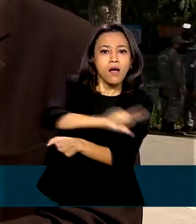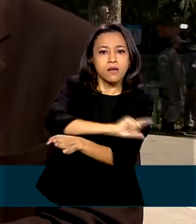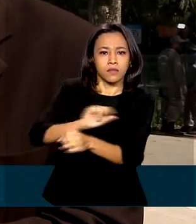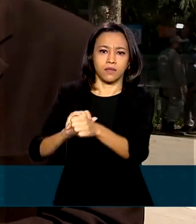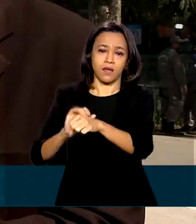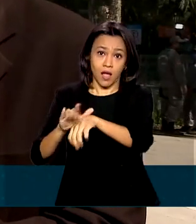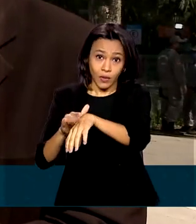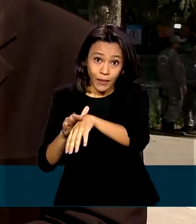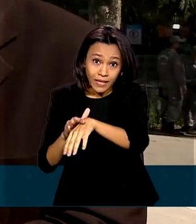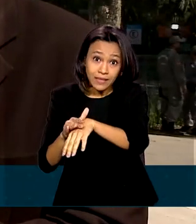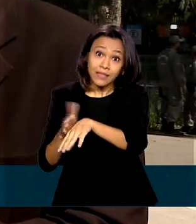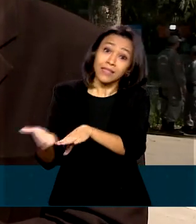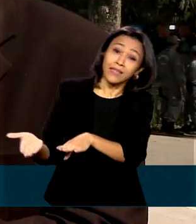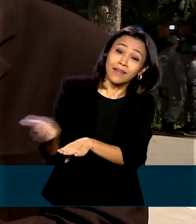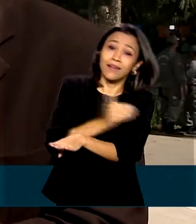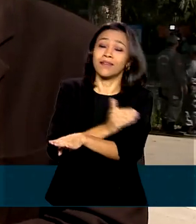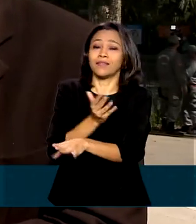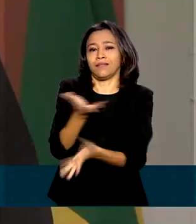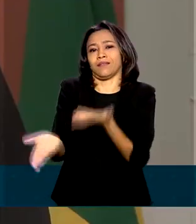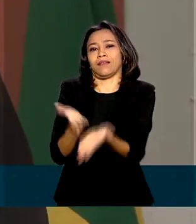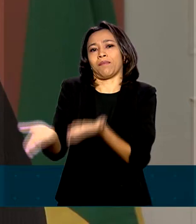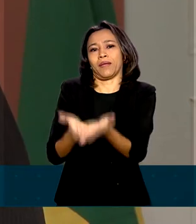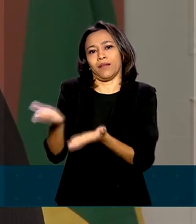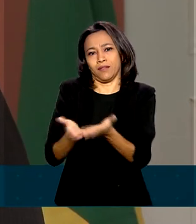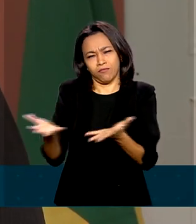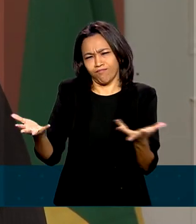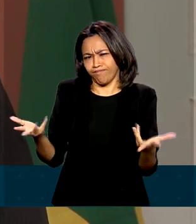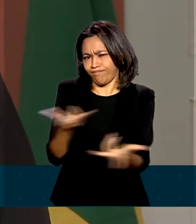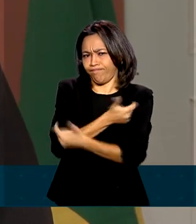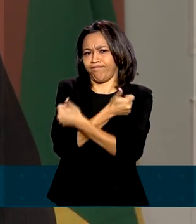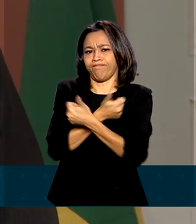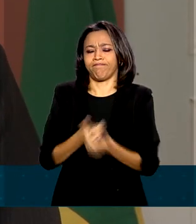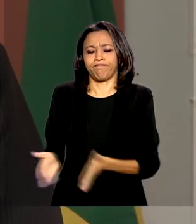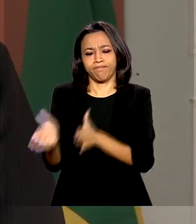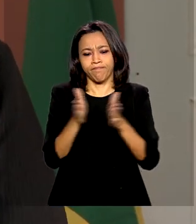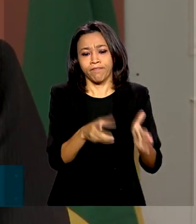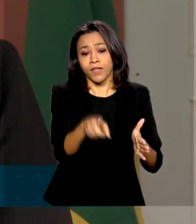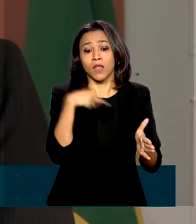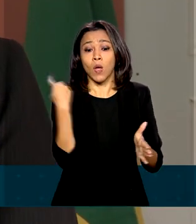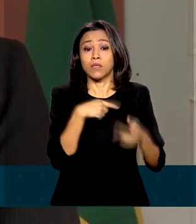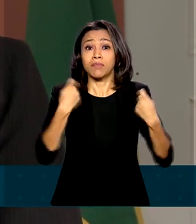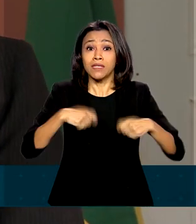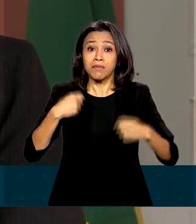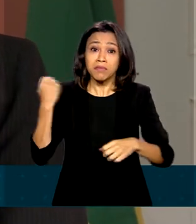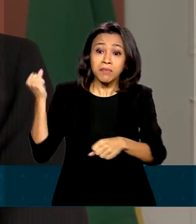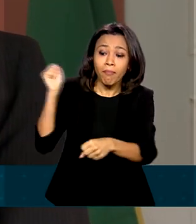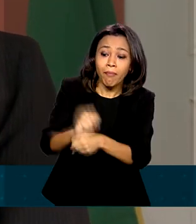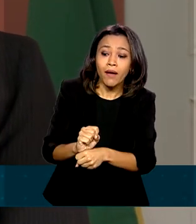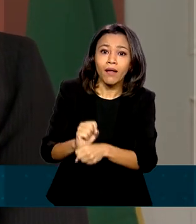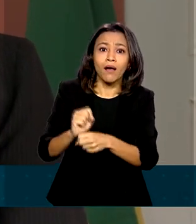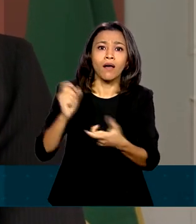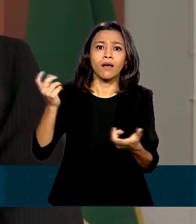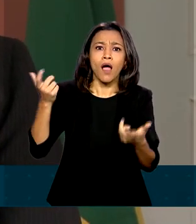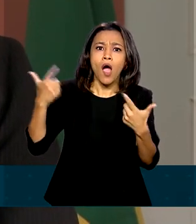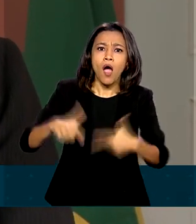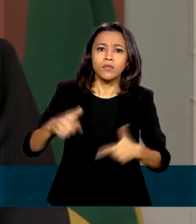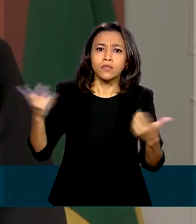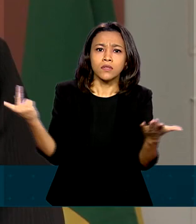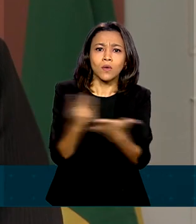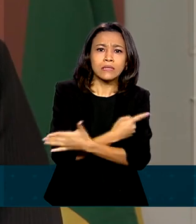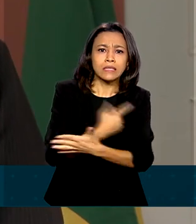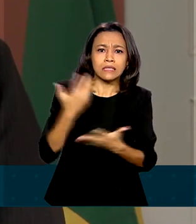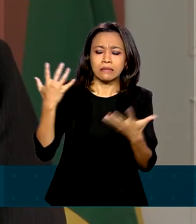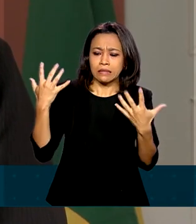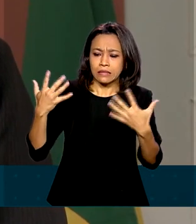iniciar o tratamento de forma mais rápida e eficaz. A gente precisa compreender como parar o sangramento. E parar o sangramento